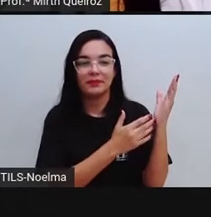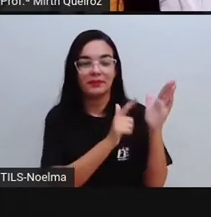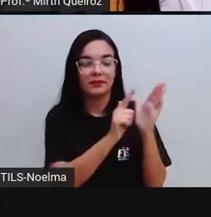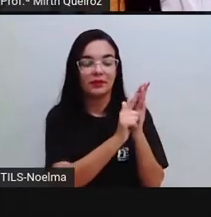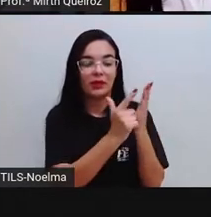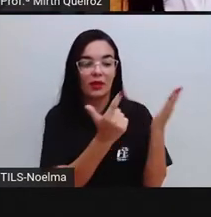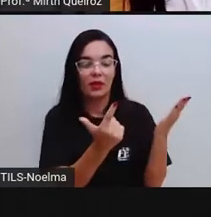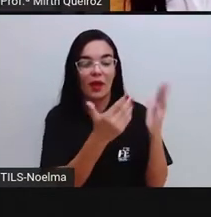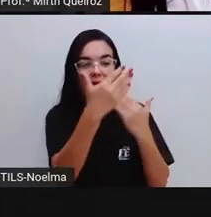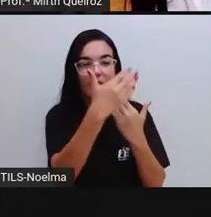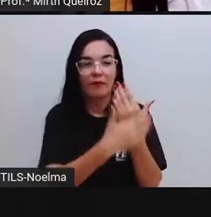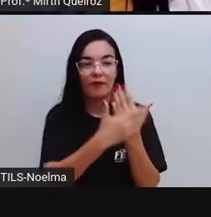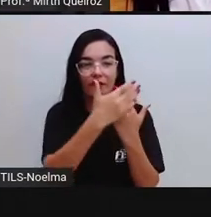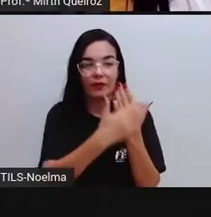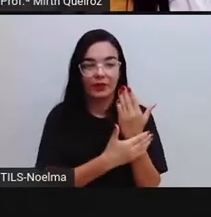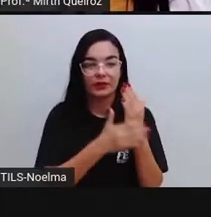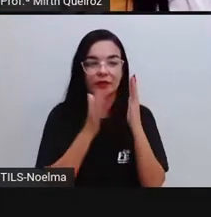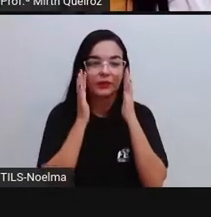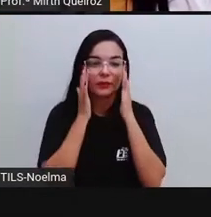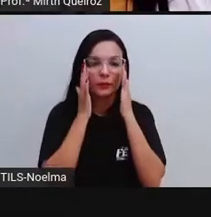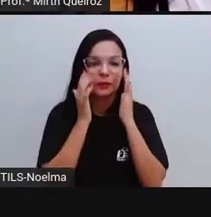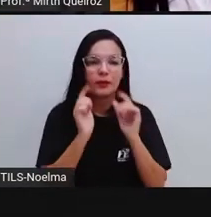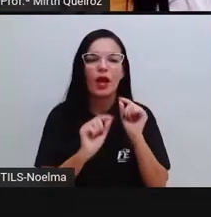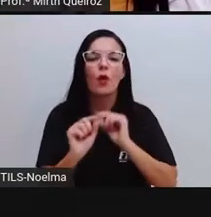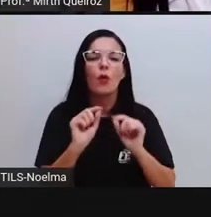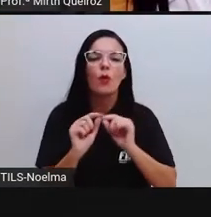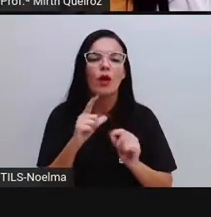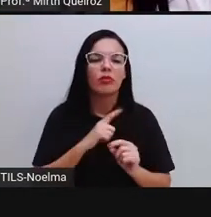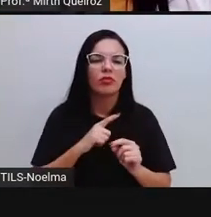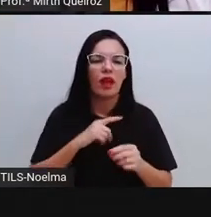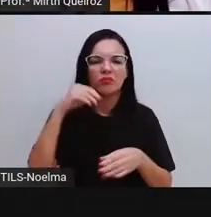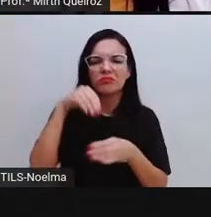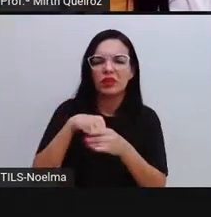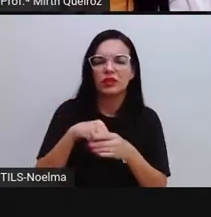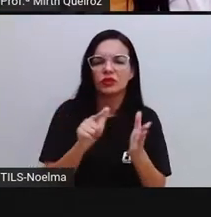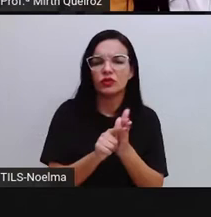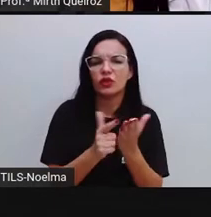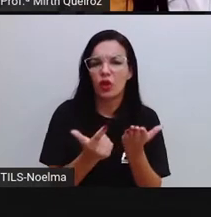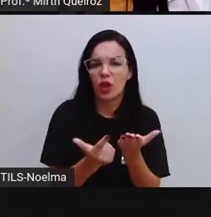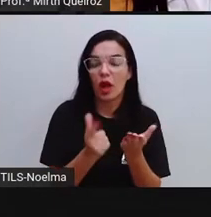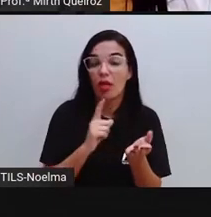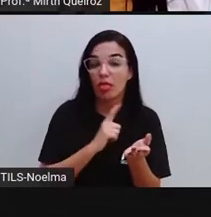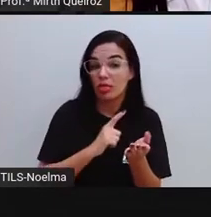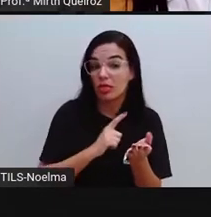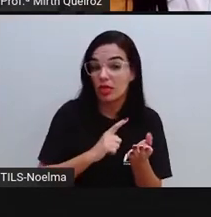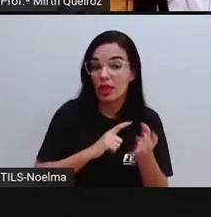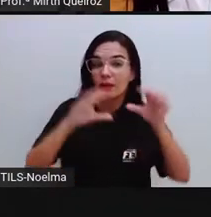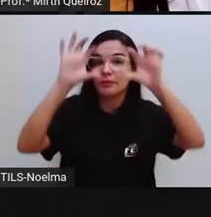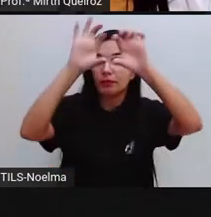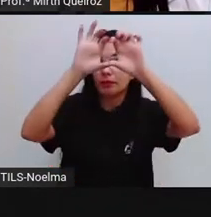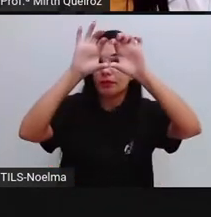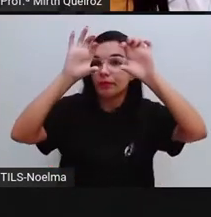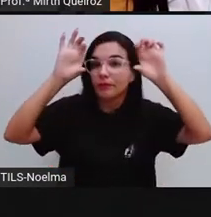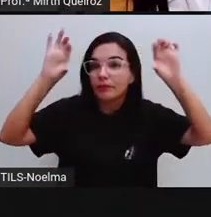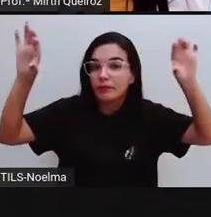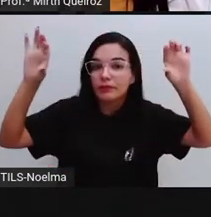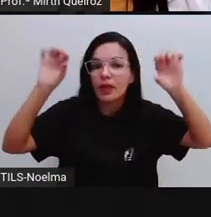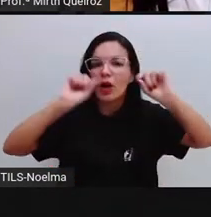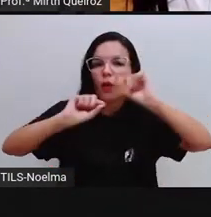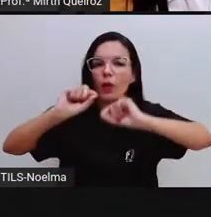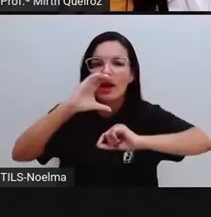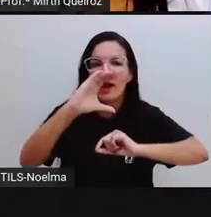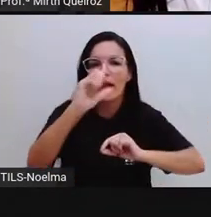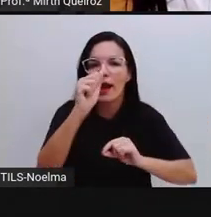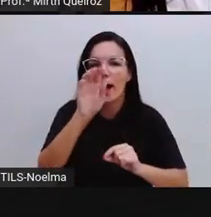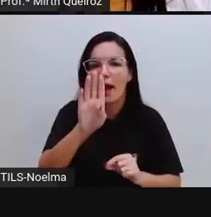jornal. Nós temos aqui o que que vai ter no jornal? Tem o cabeçalho do jornal, onde nesse cabeçalho nós